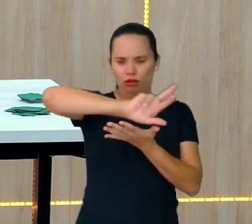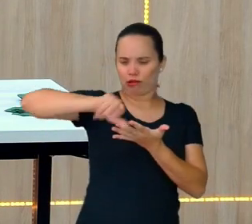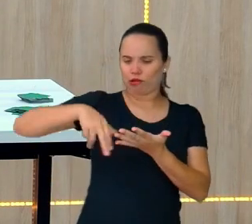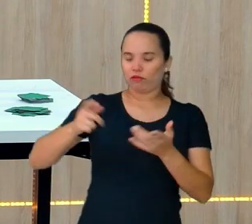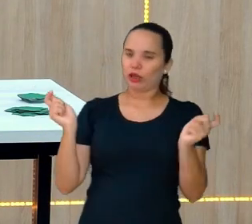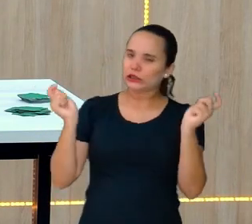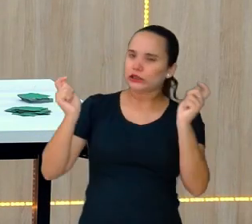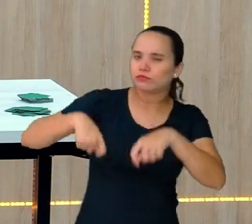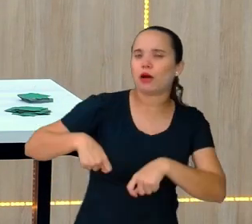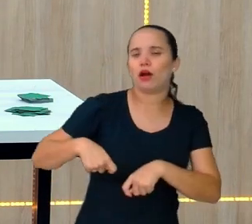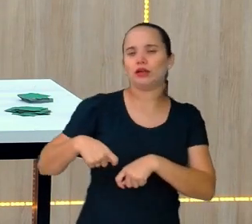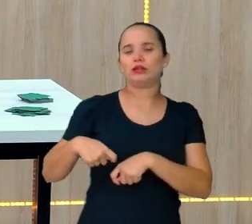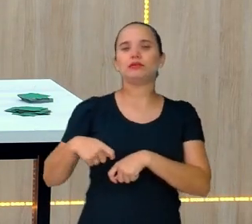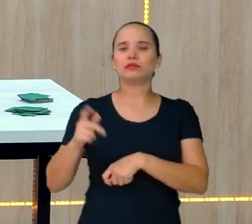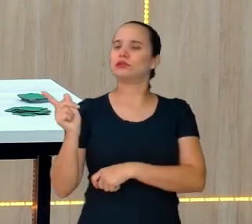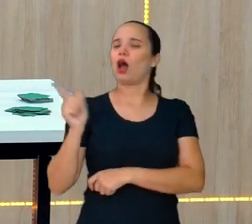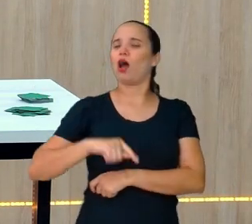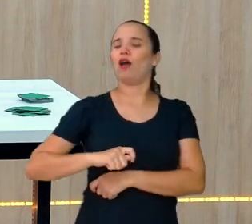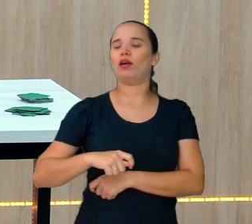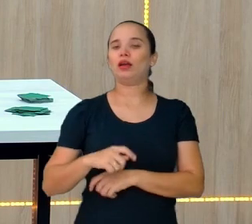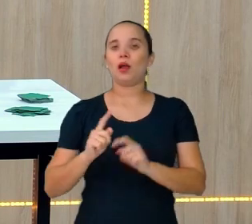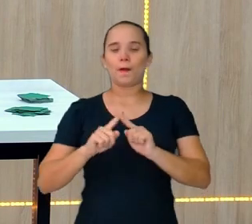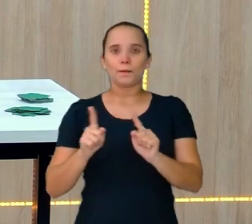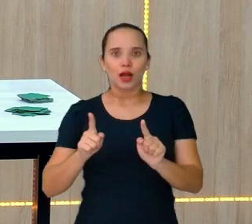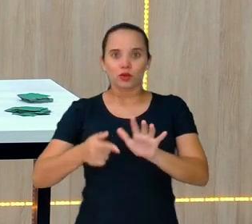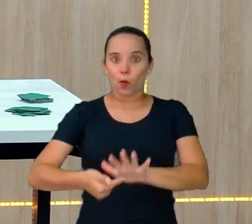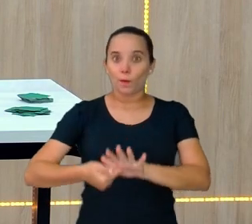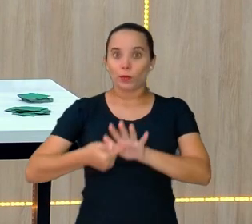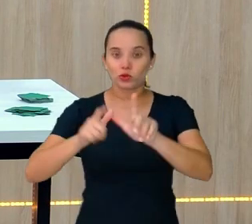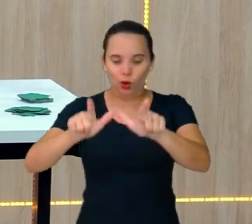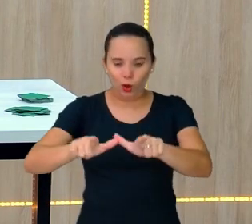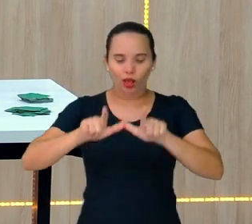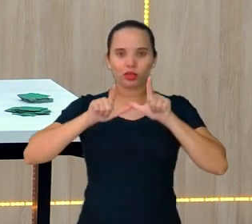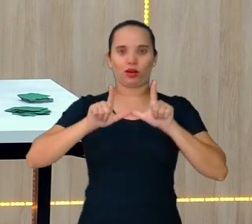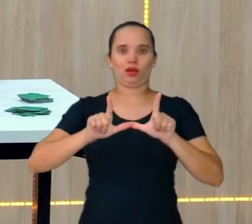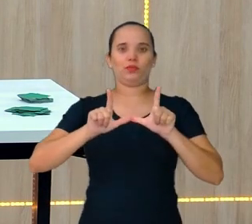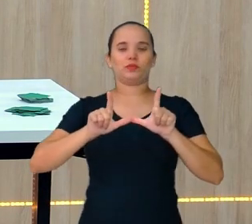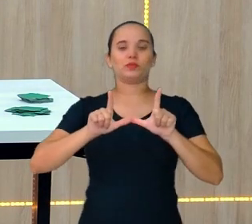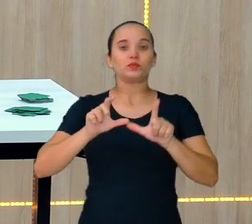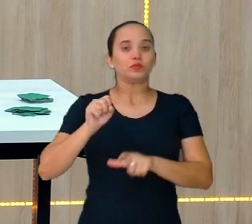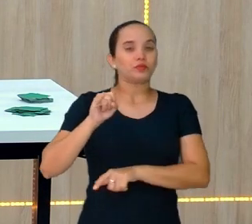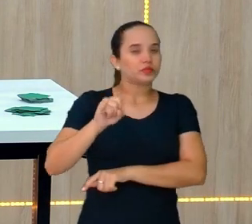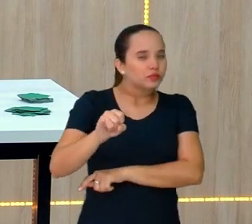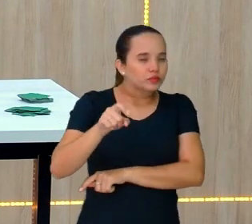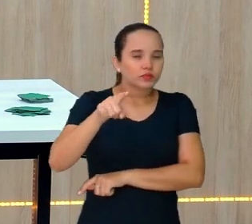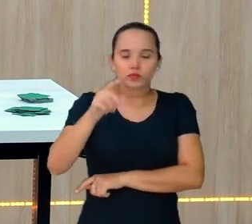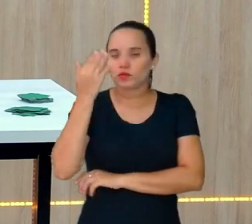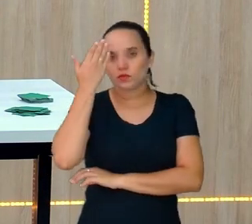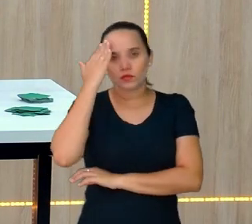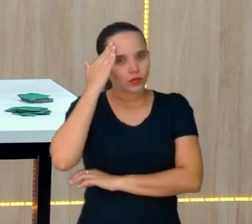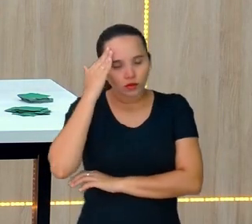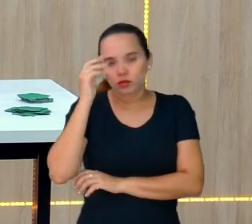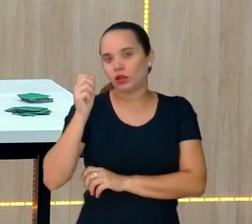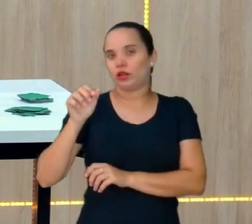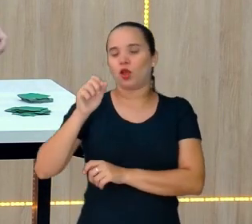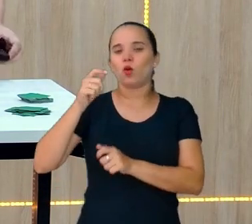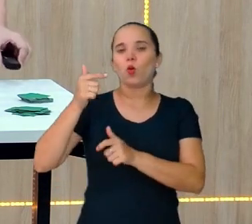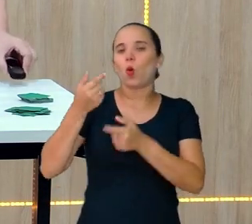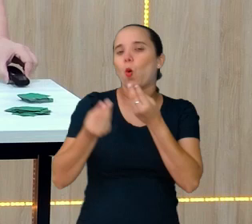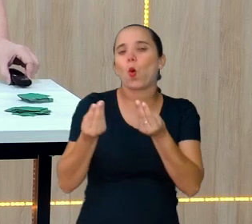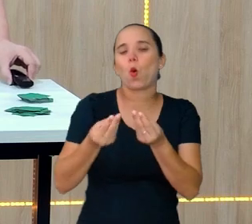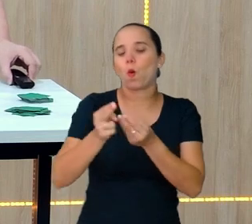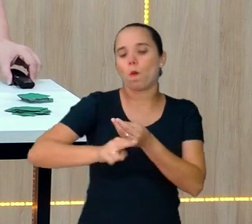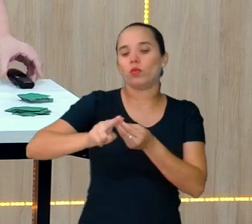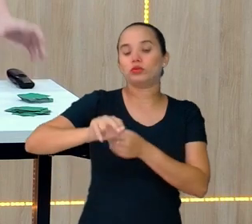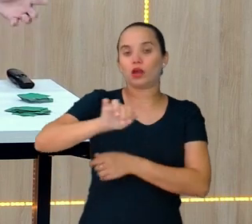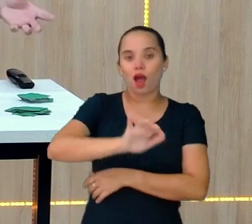ladrilho. E para aqueles que ainda não sabem trabalhar com área diretamente, bora pensar em